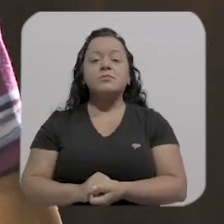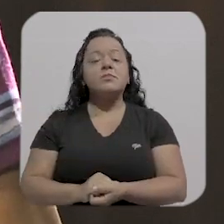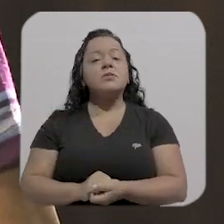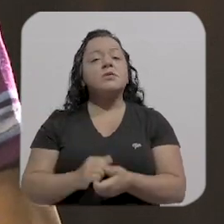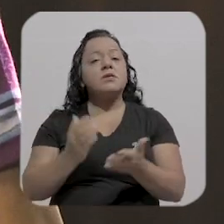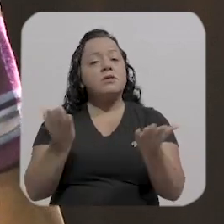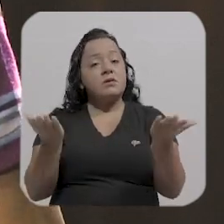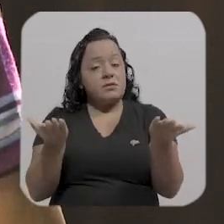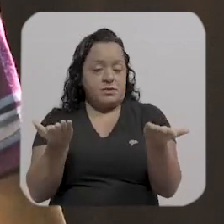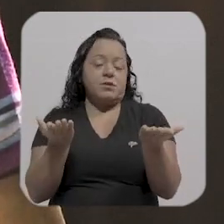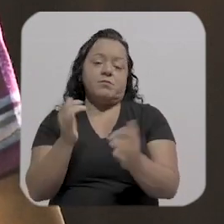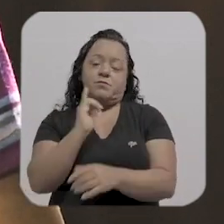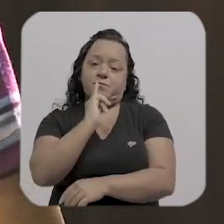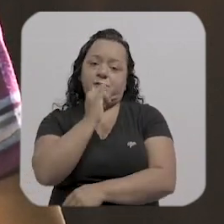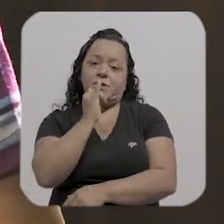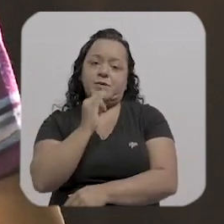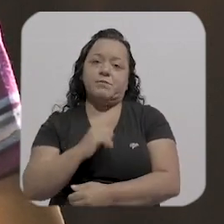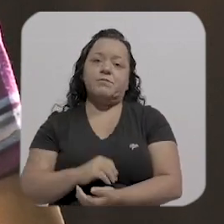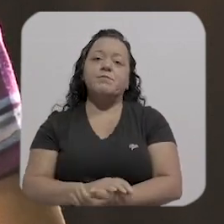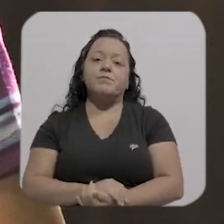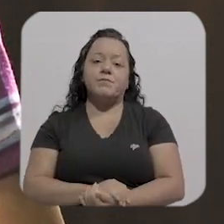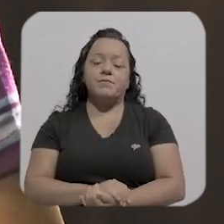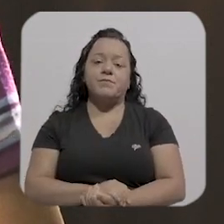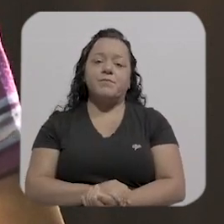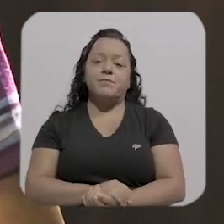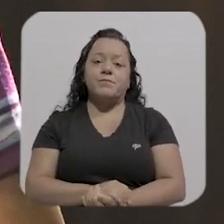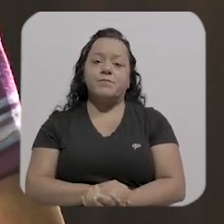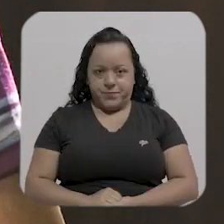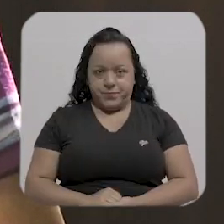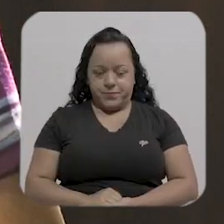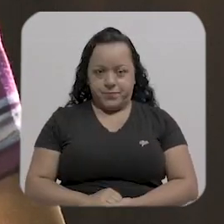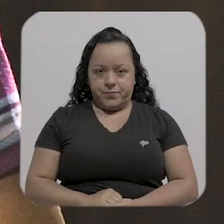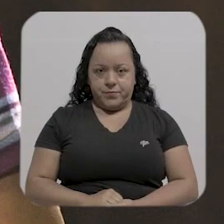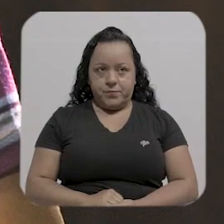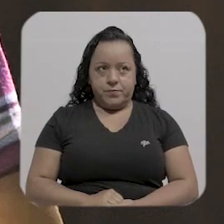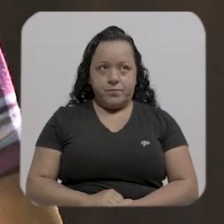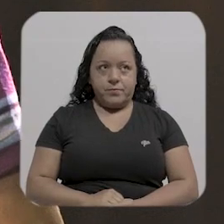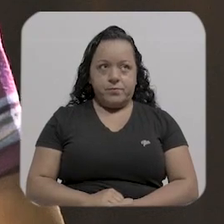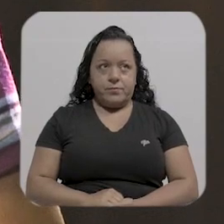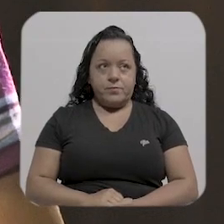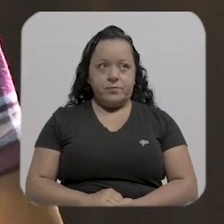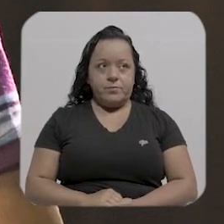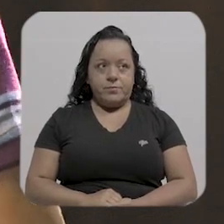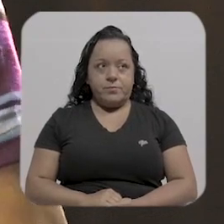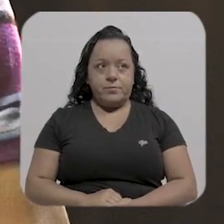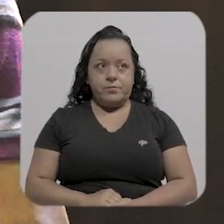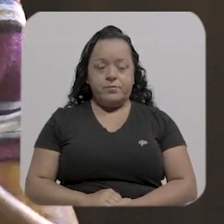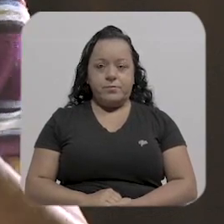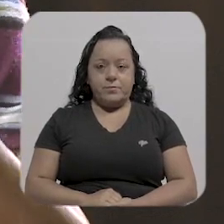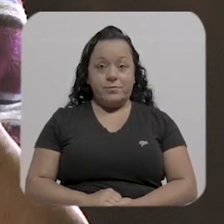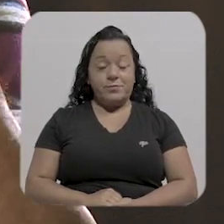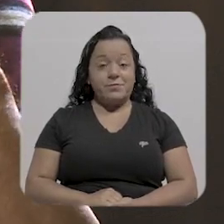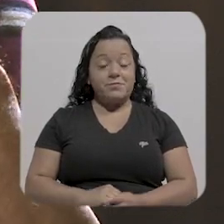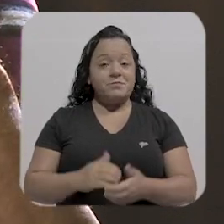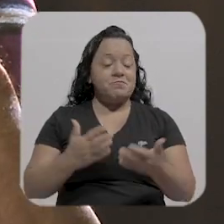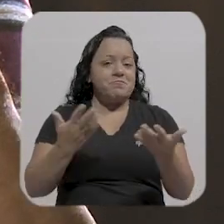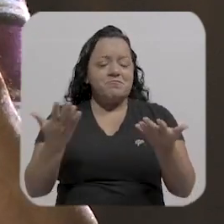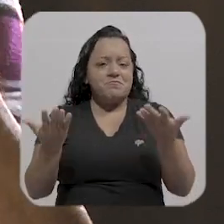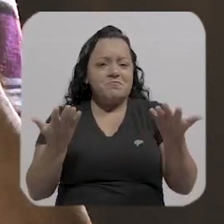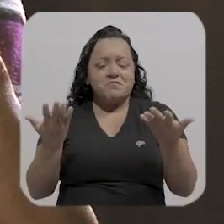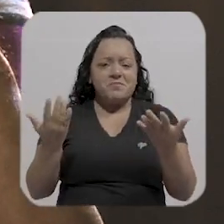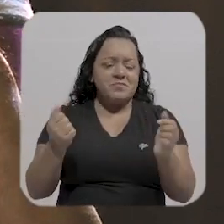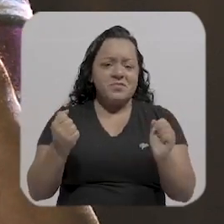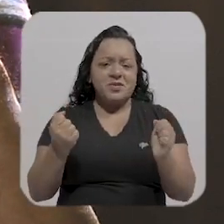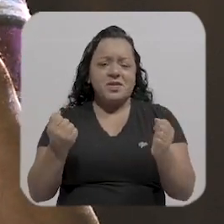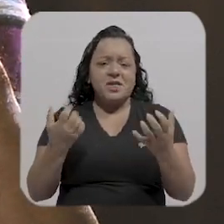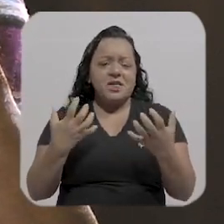vou falar do Bubu porque vem uma situação muito fora o Bubu foi muito responsável por